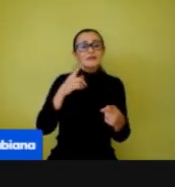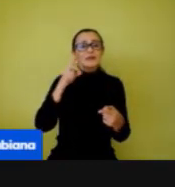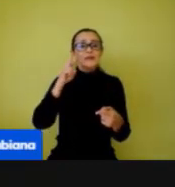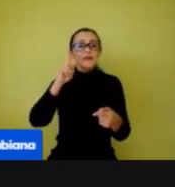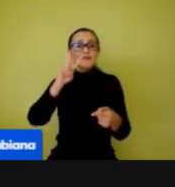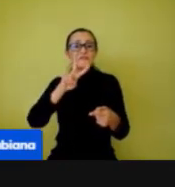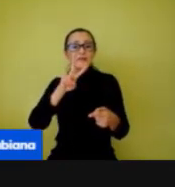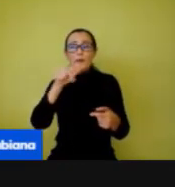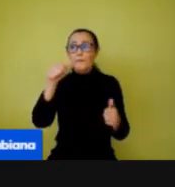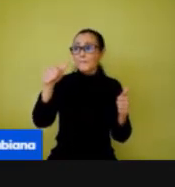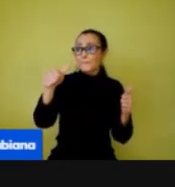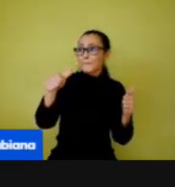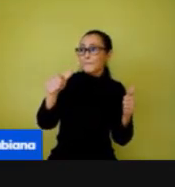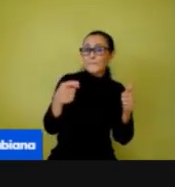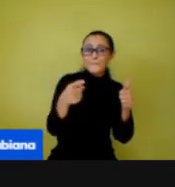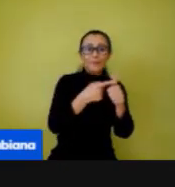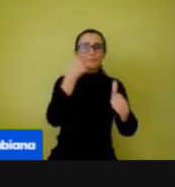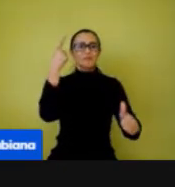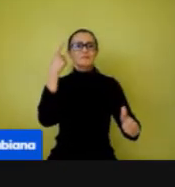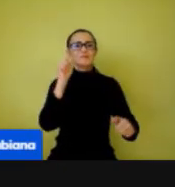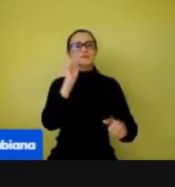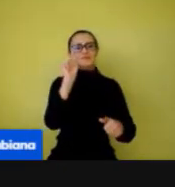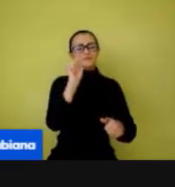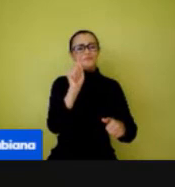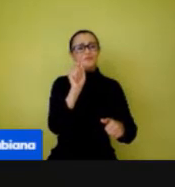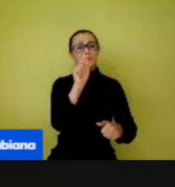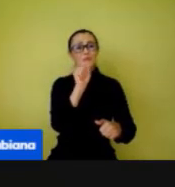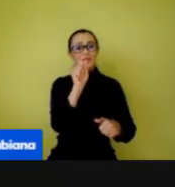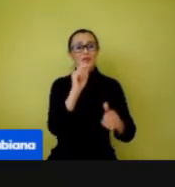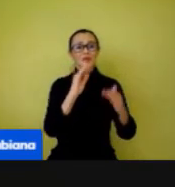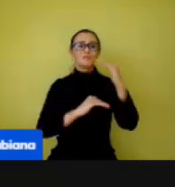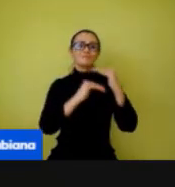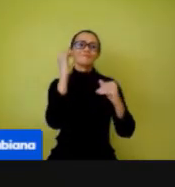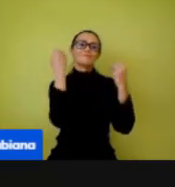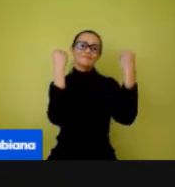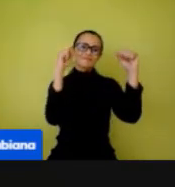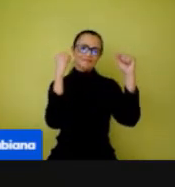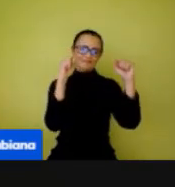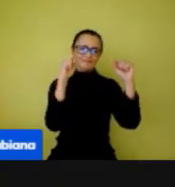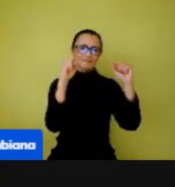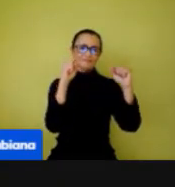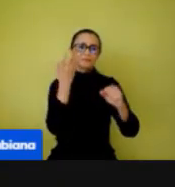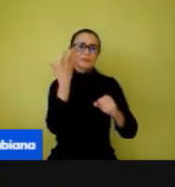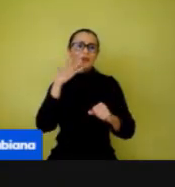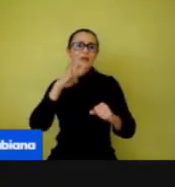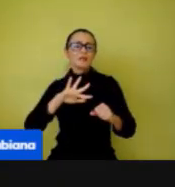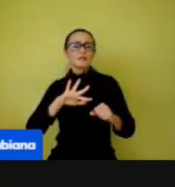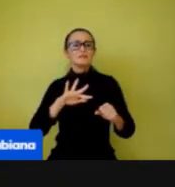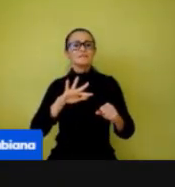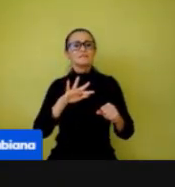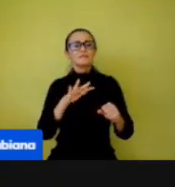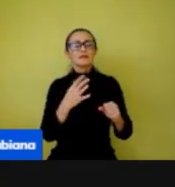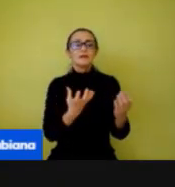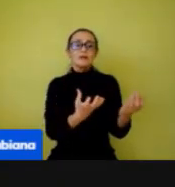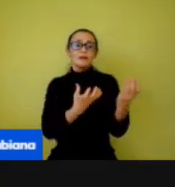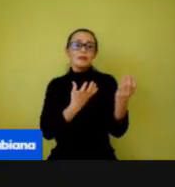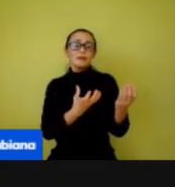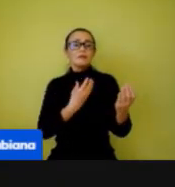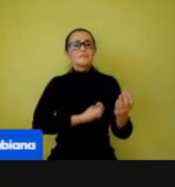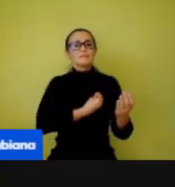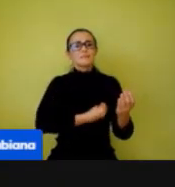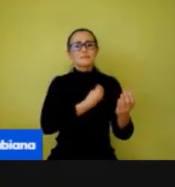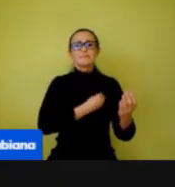física, ele necessita, ele quer fazer atividade, ele quer voltar a participar das atividades, das